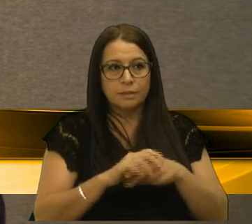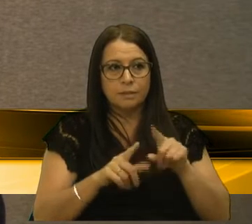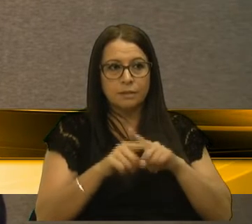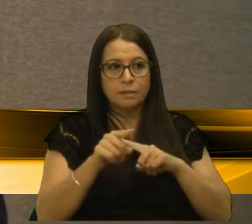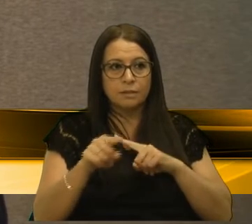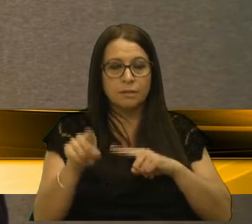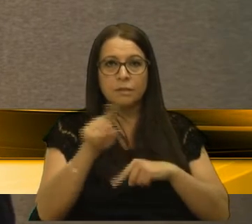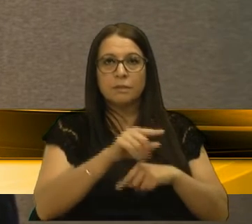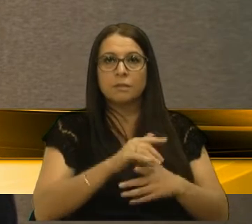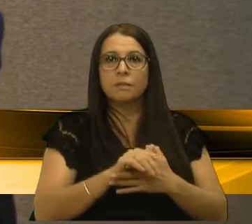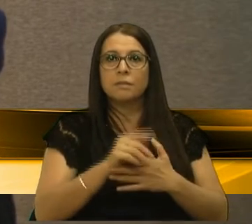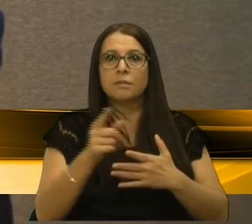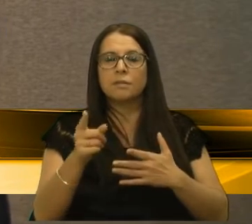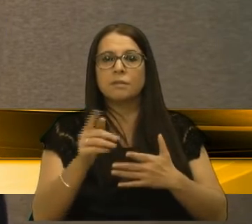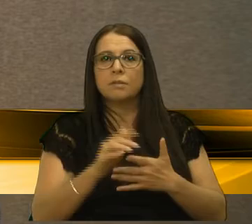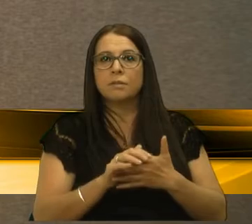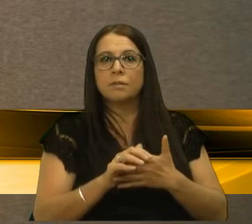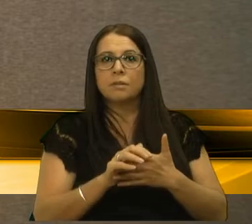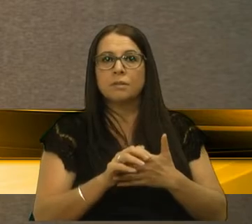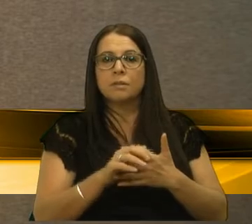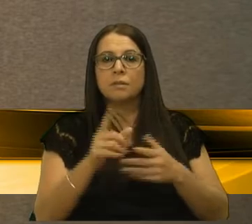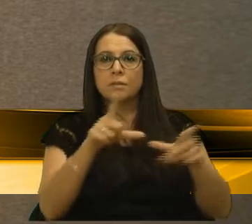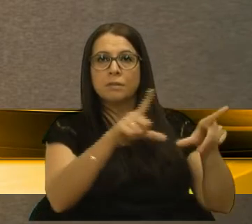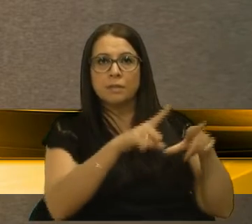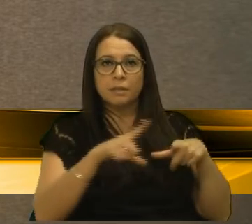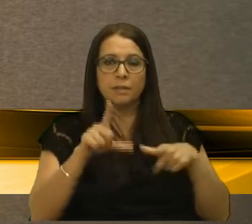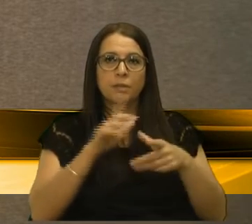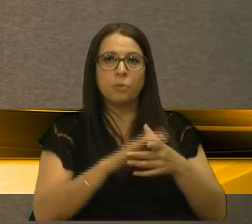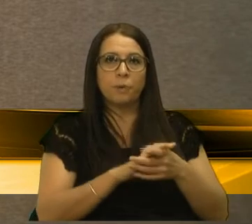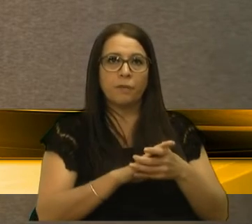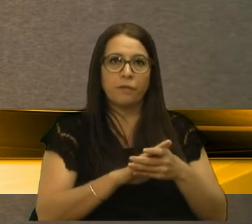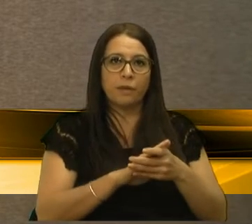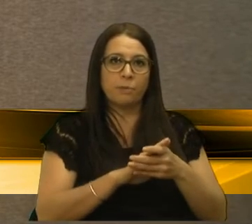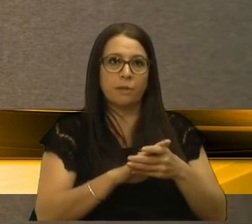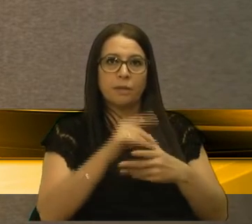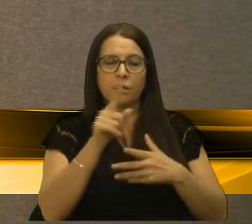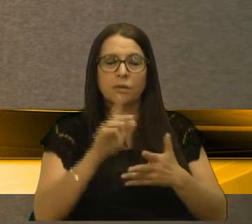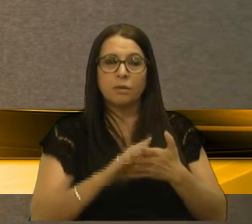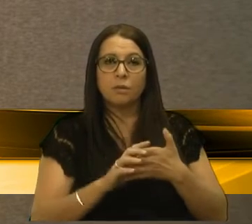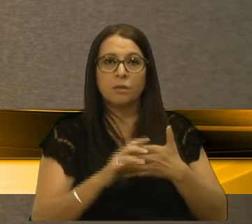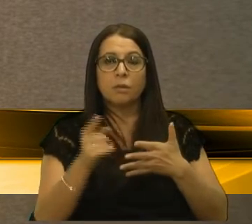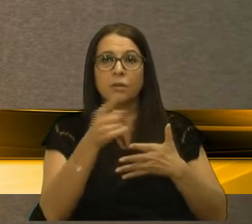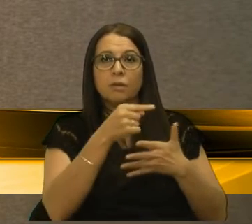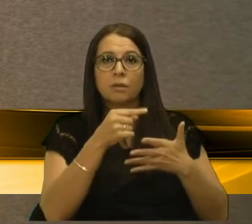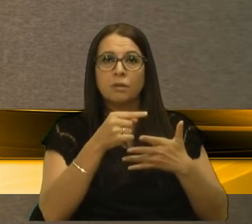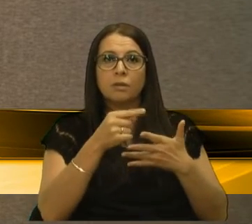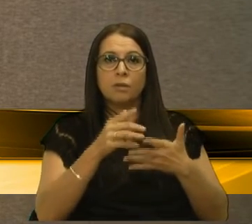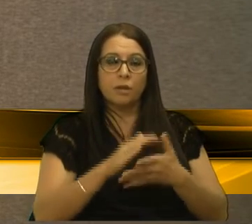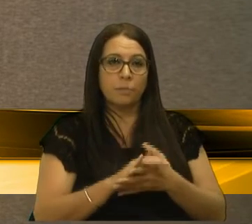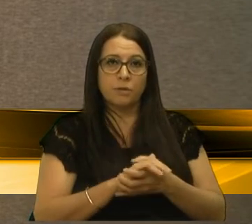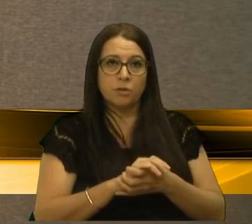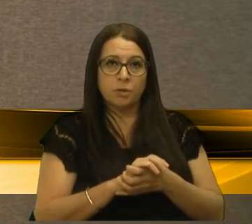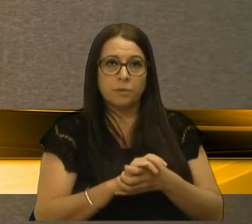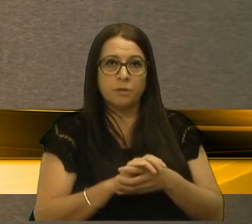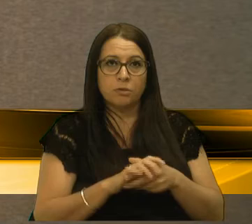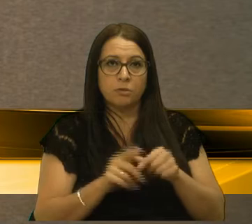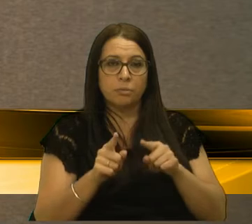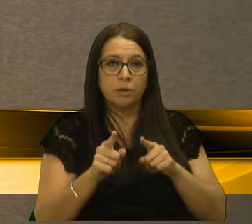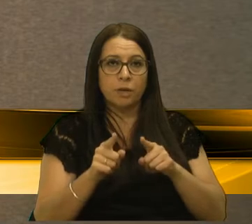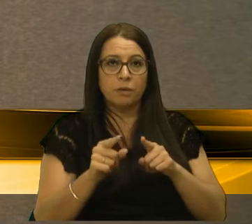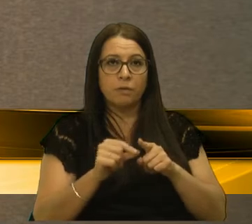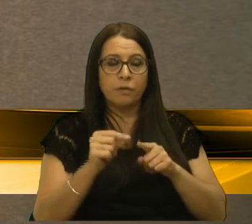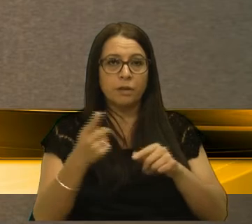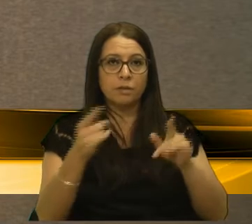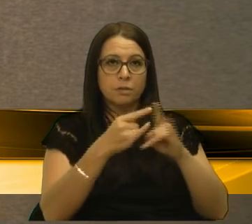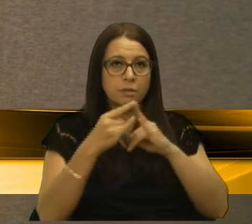tenha também o seu espaço, porque é um meio de transporte que veio para ficar, não tem volta. E é isso que nós precisamos